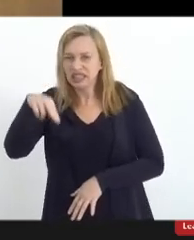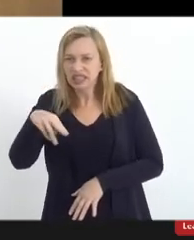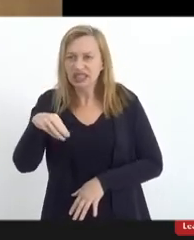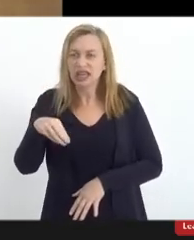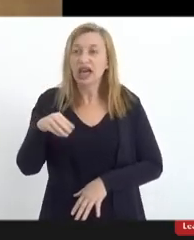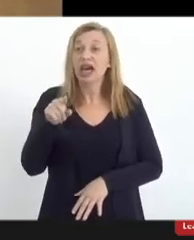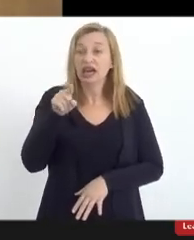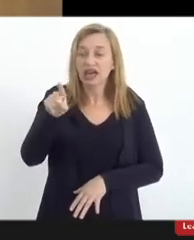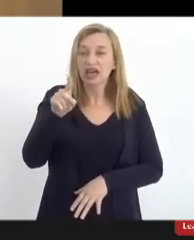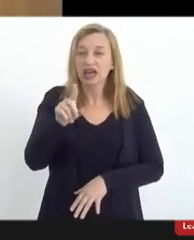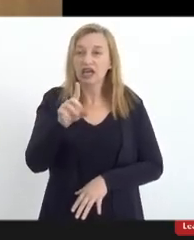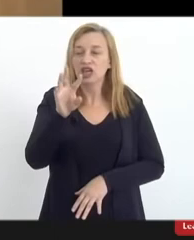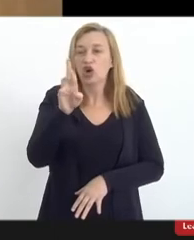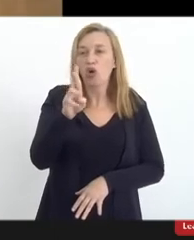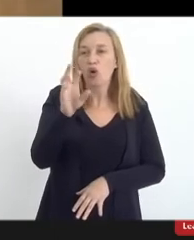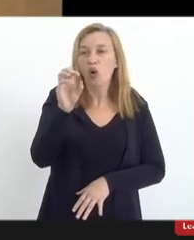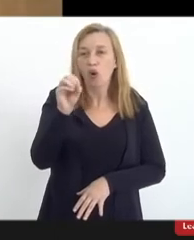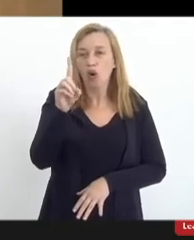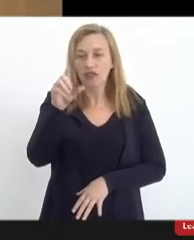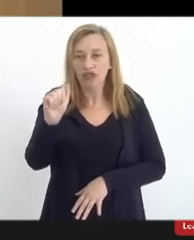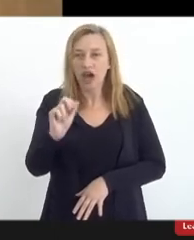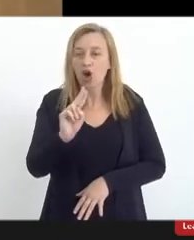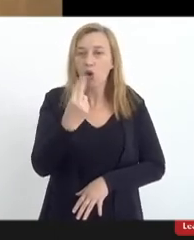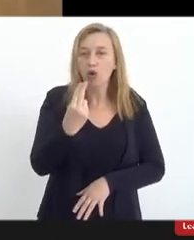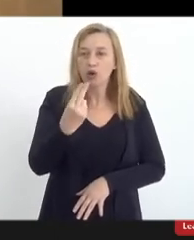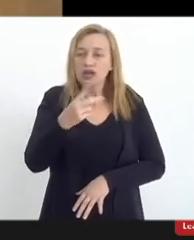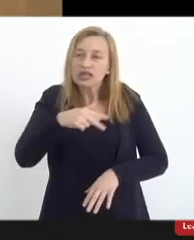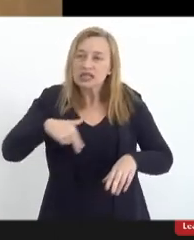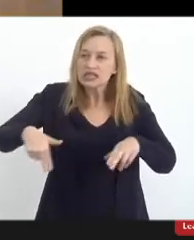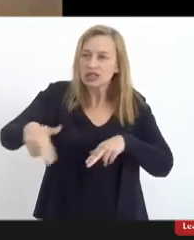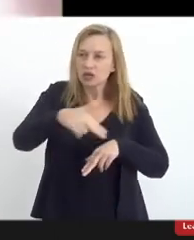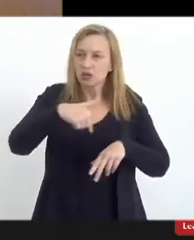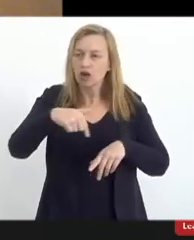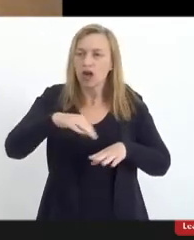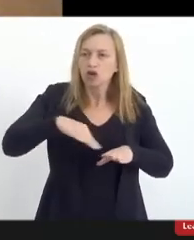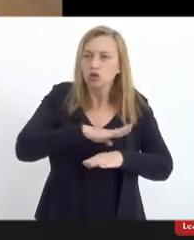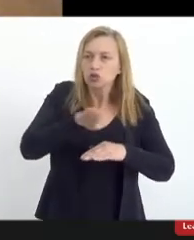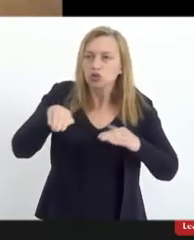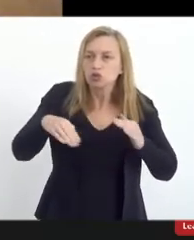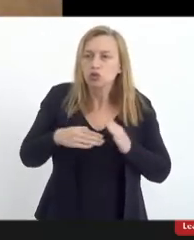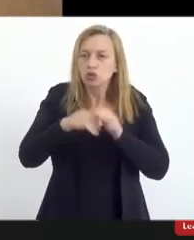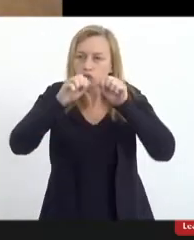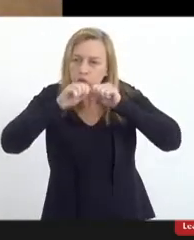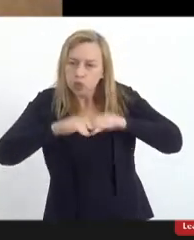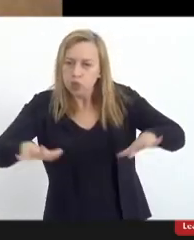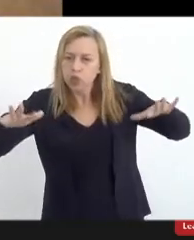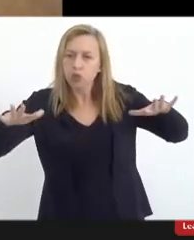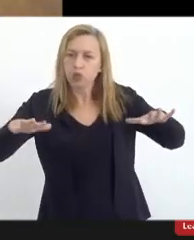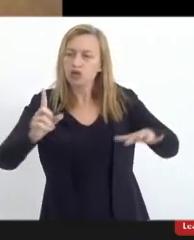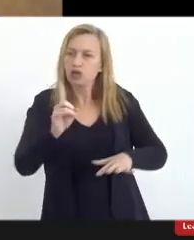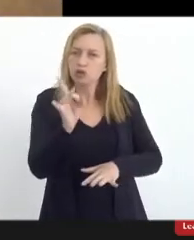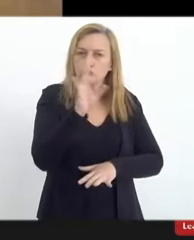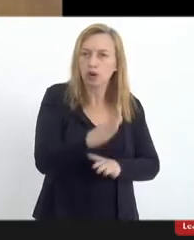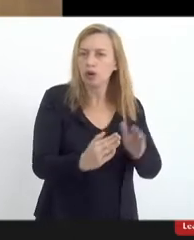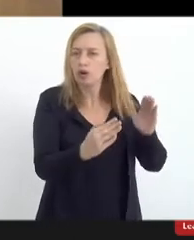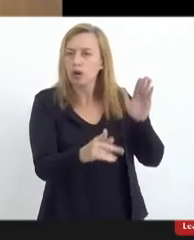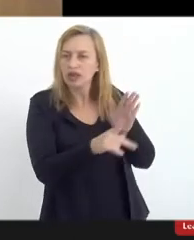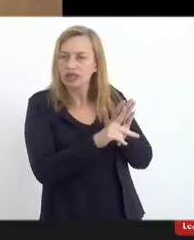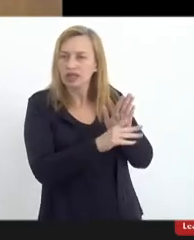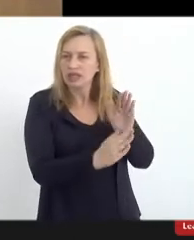aquela que circula. Ele emite esse documento para toda a humanidade, não só para a Igreja.